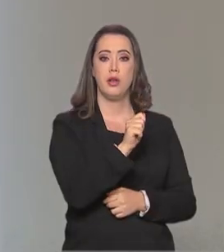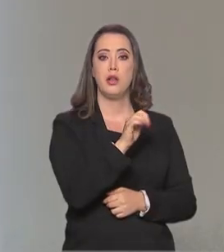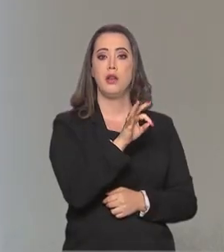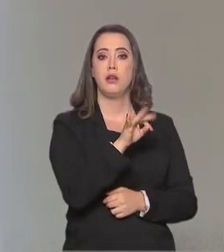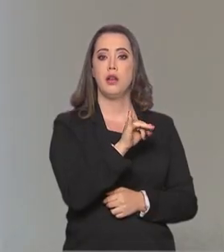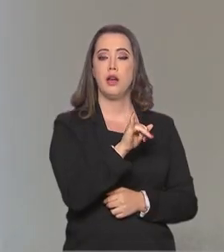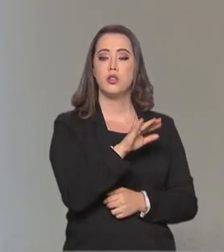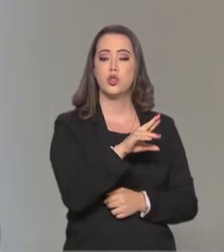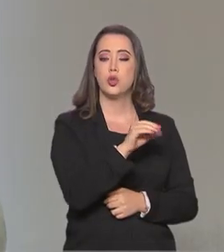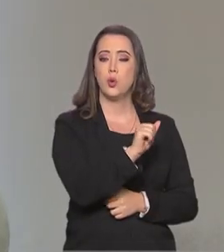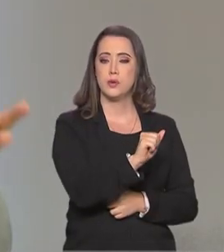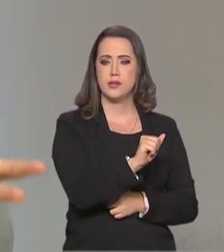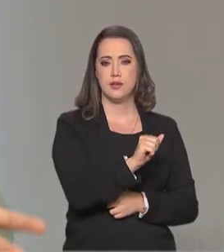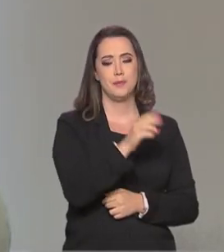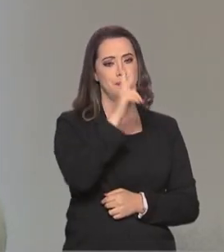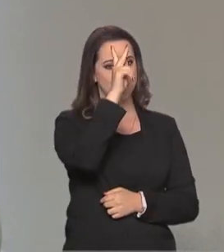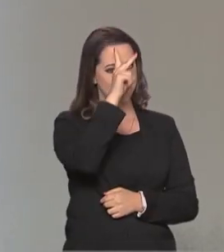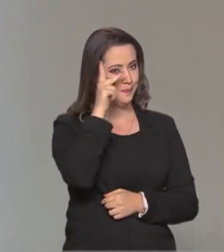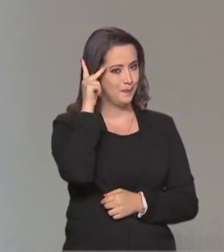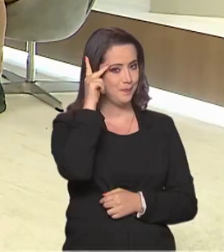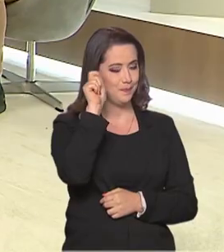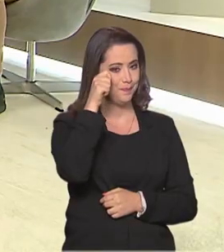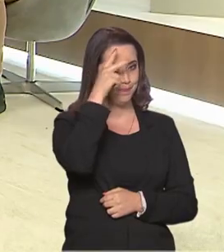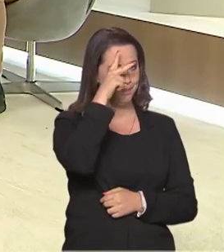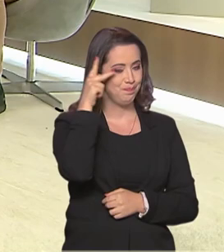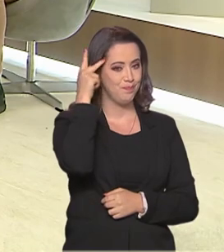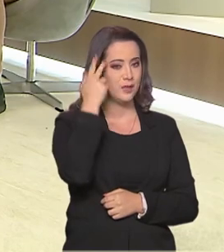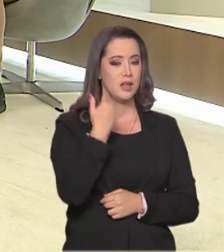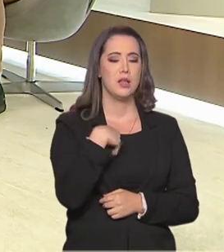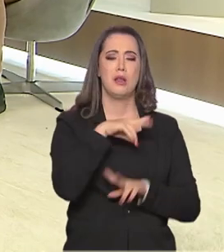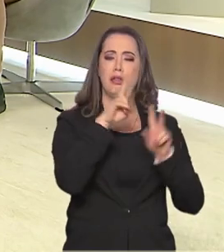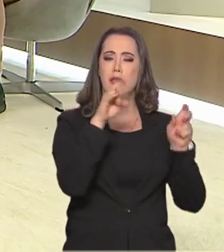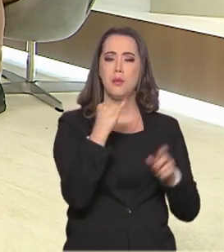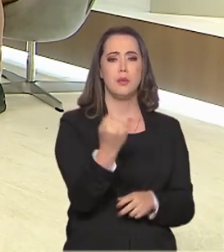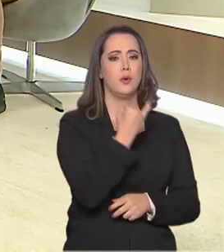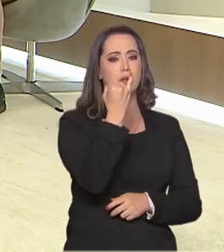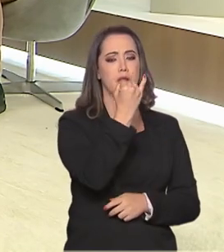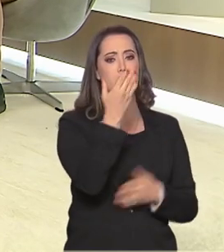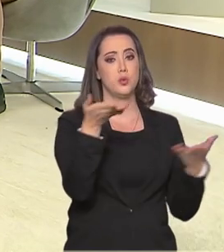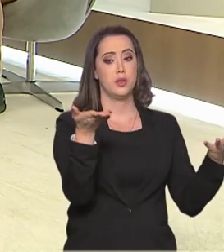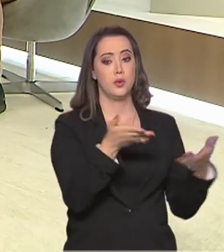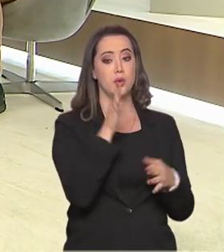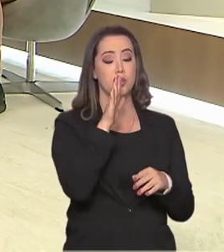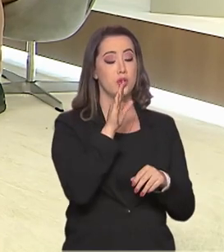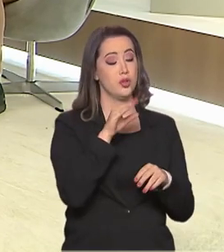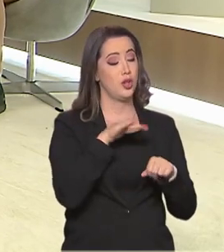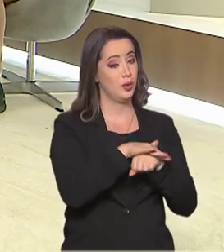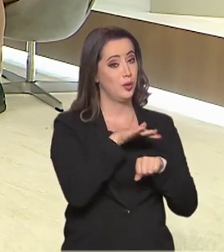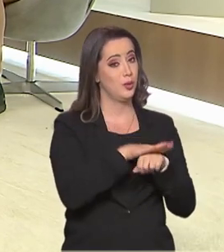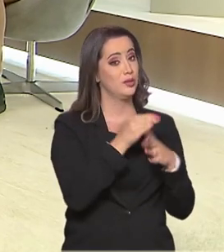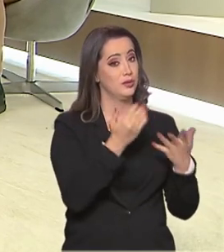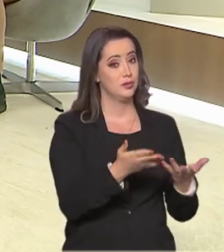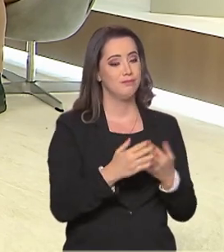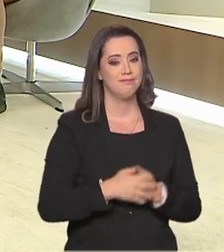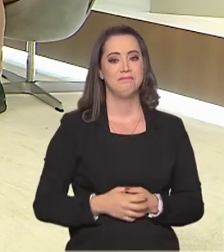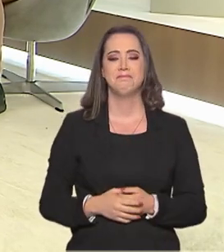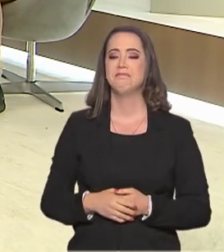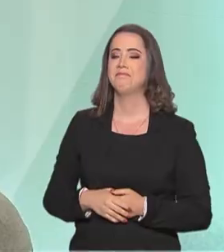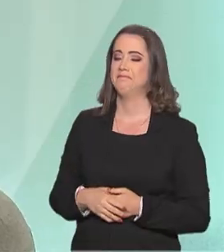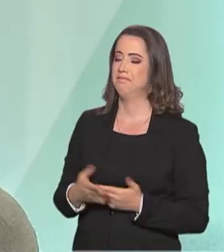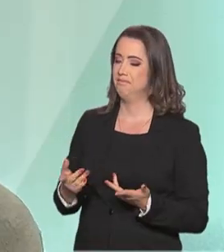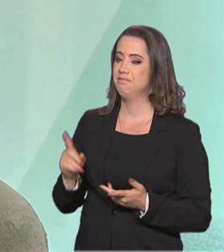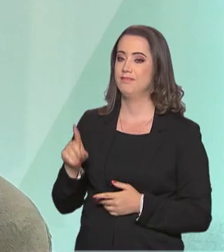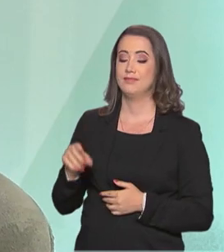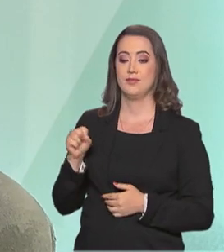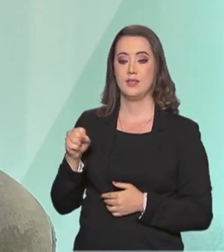Paulo. Boa noite, Bruno. Assunto excelente para a gente tratar hoje à noite, né? É, uma satisfação estar aqui. Estou aqui representando